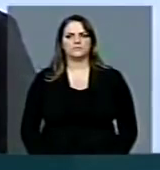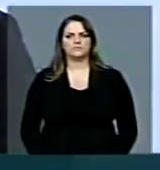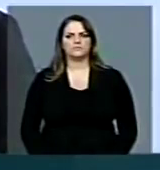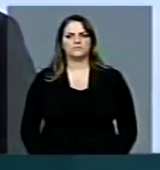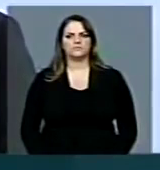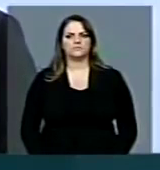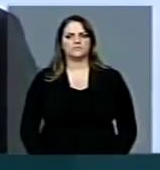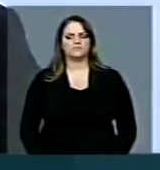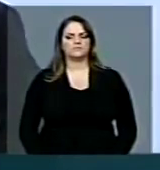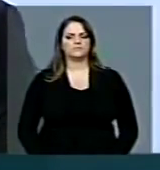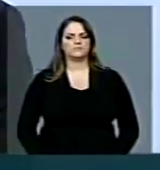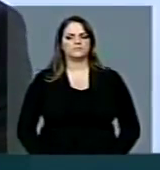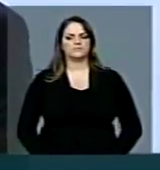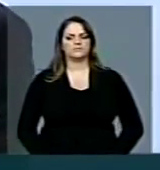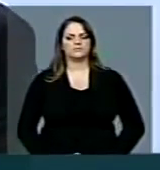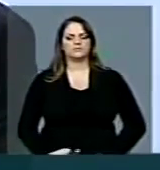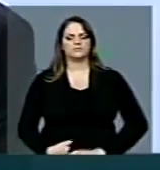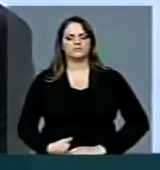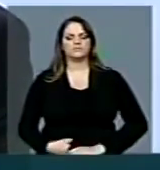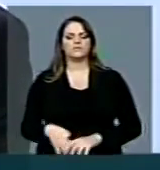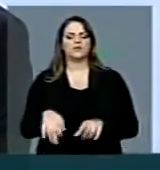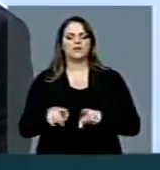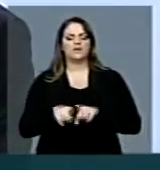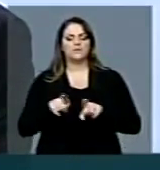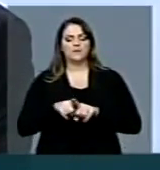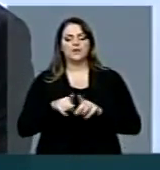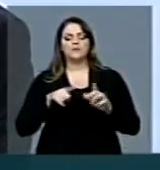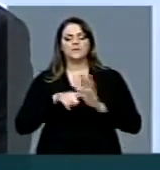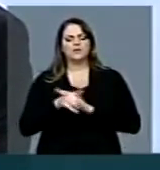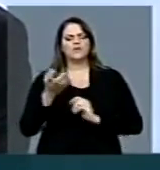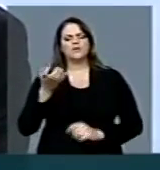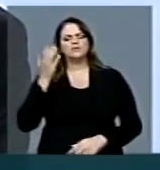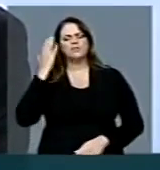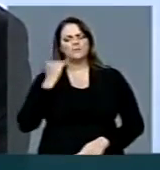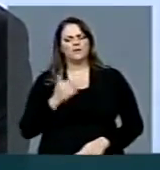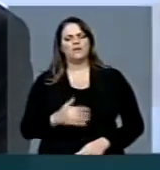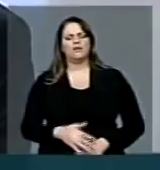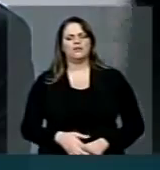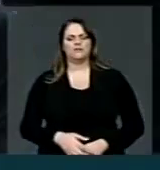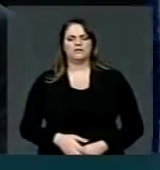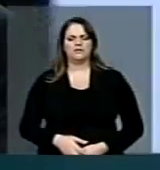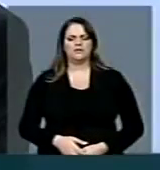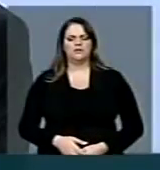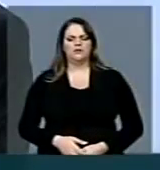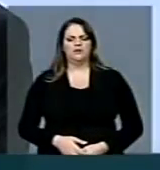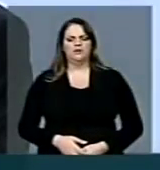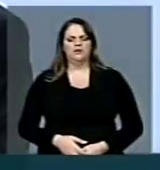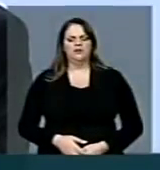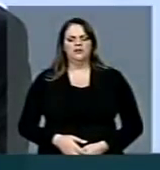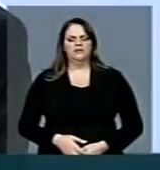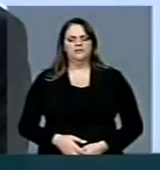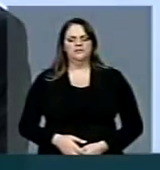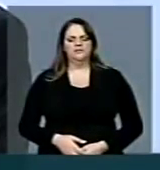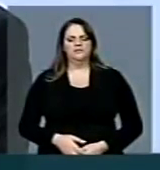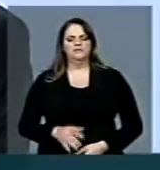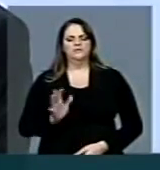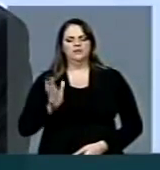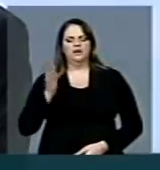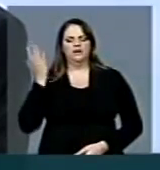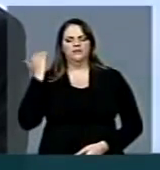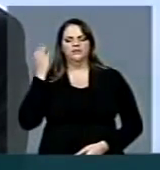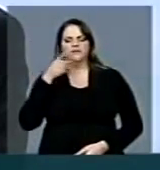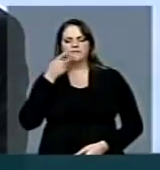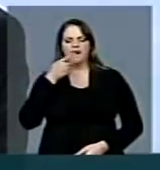Também, ministro, gostaria de saber se nós temos notícia, conforme já aqui dito por mim